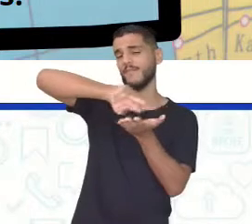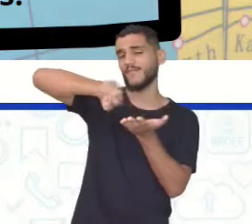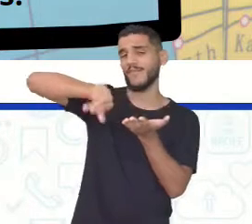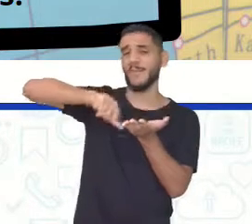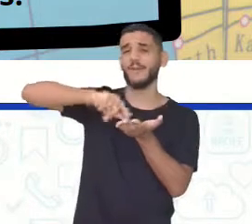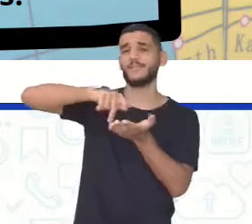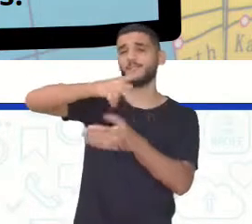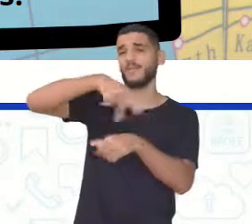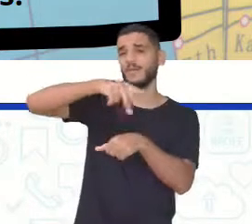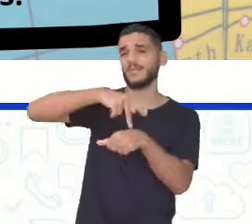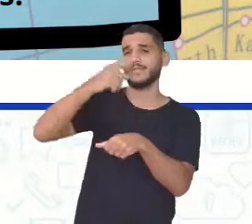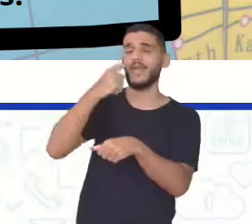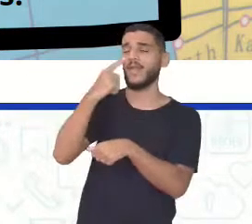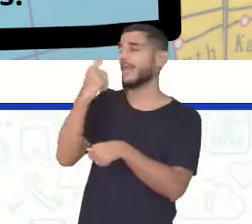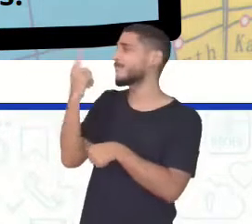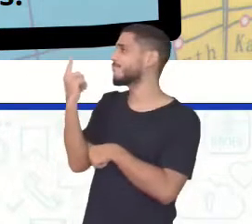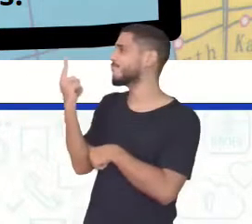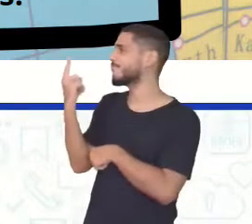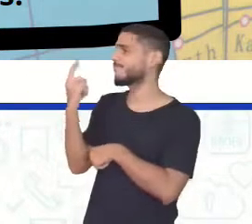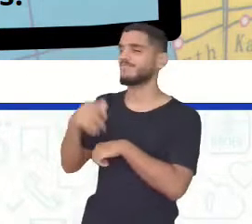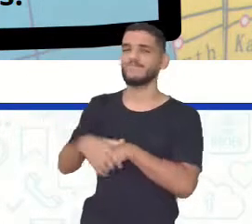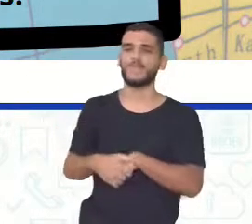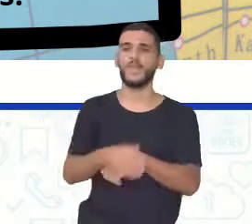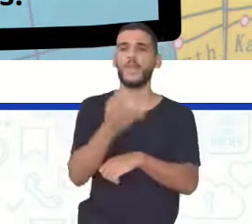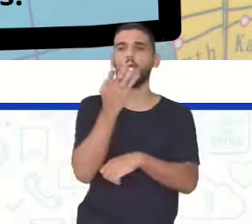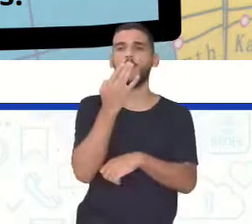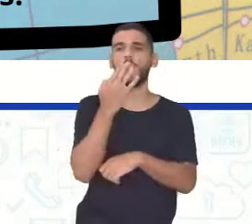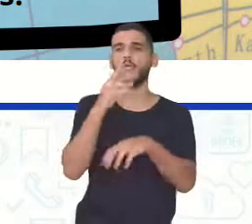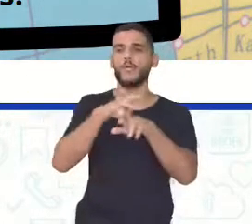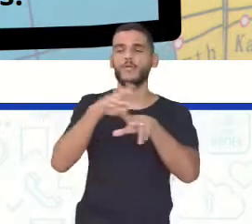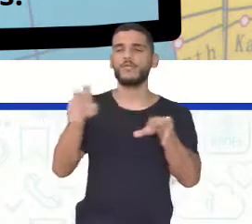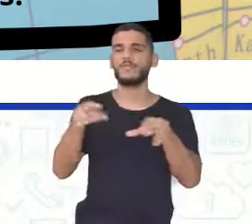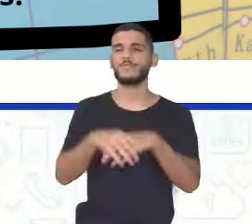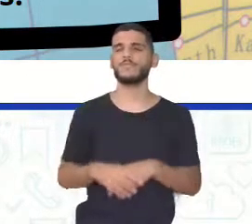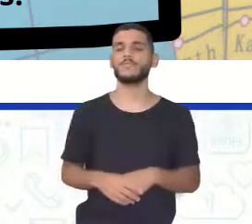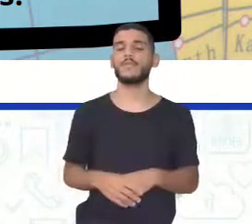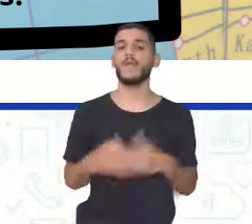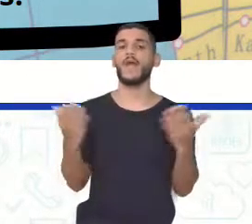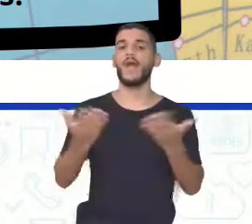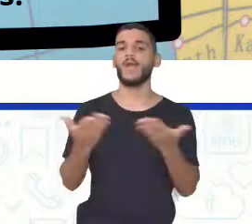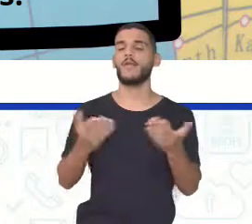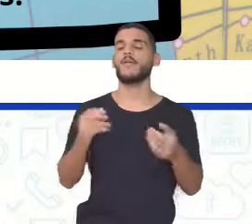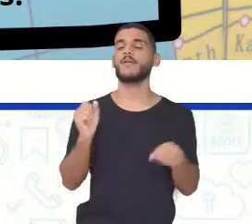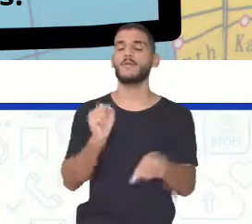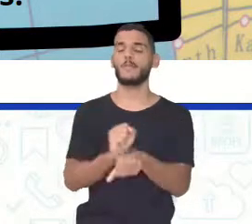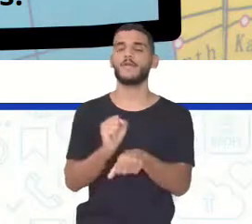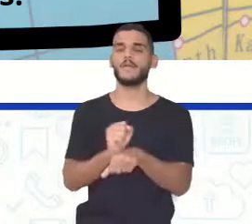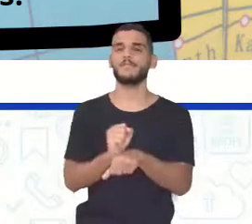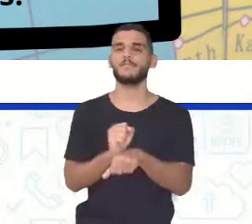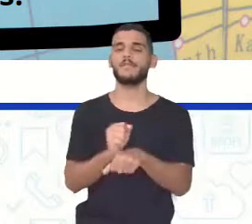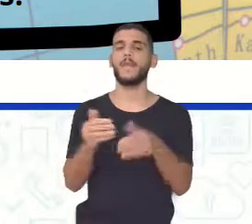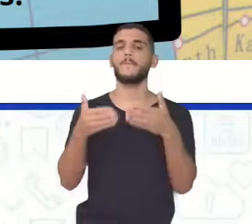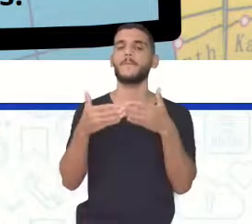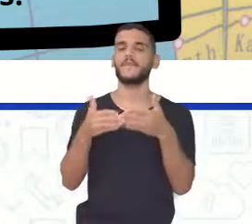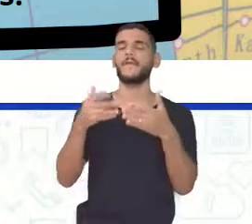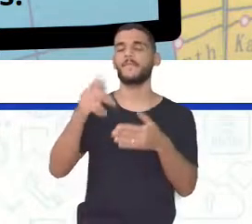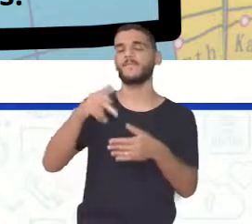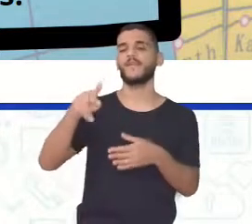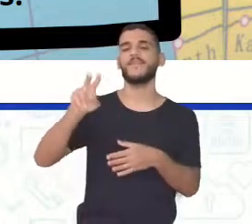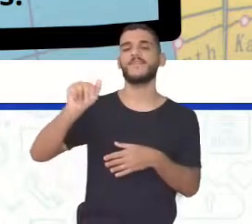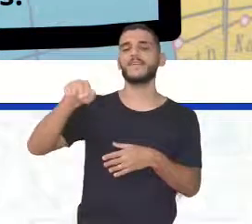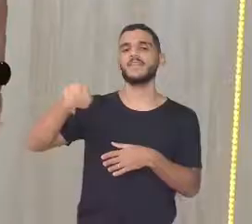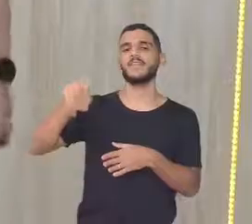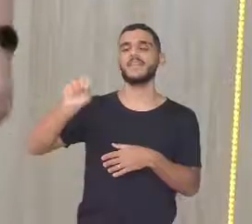Nicarágua Panamá Costa Rica E eu vou parar por aqui Vou pedir A professora Vanessa Que se